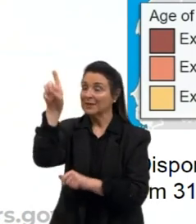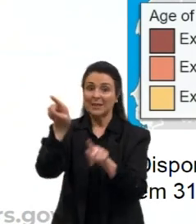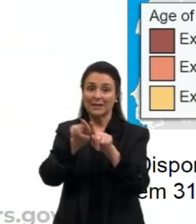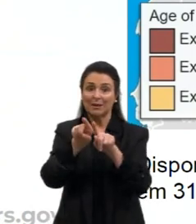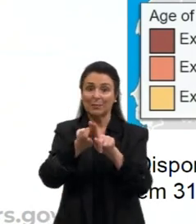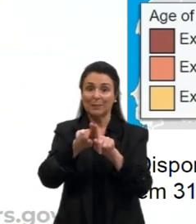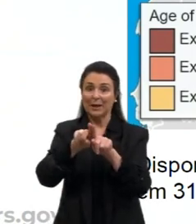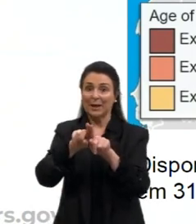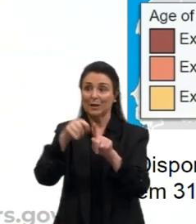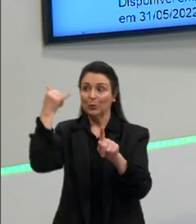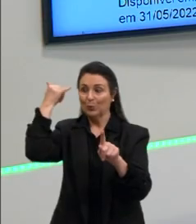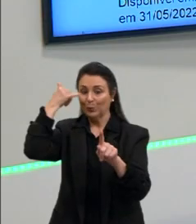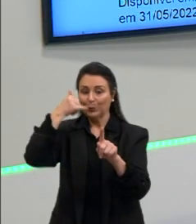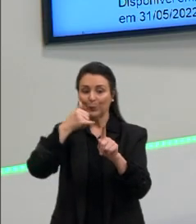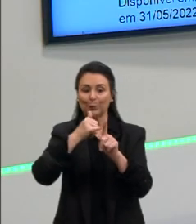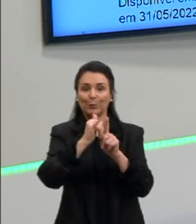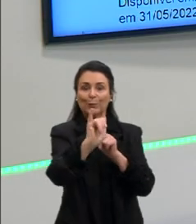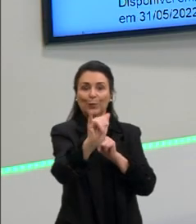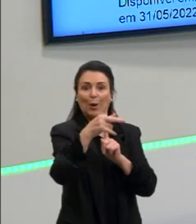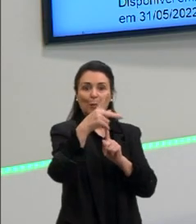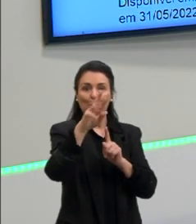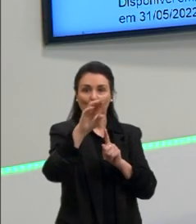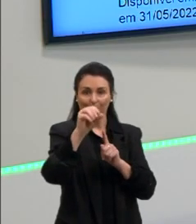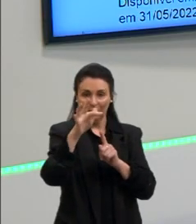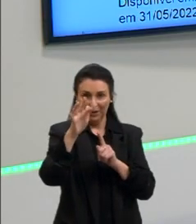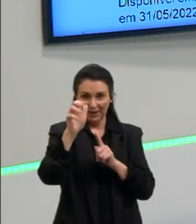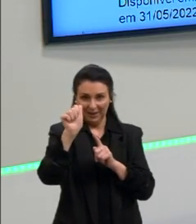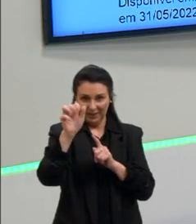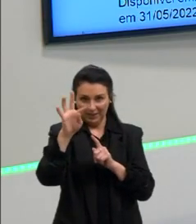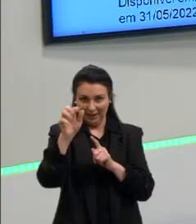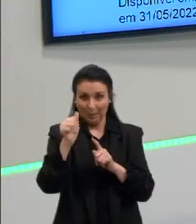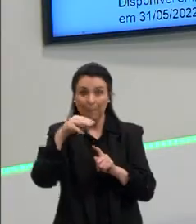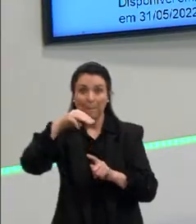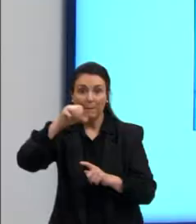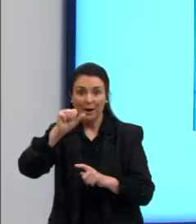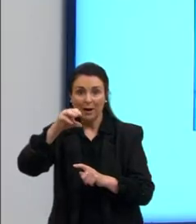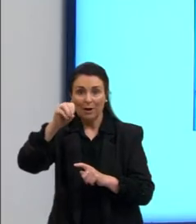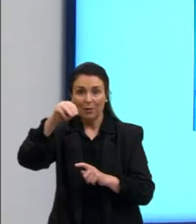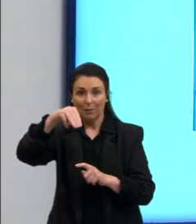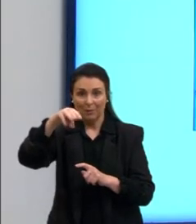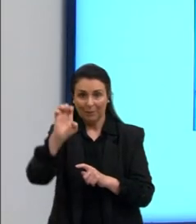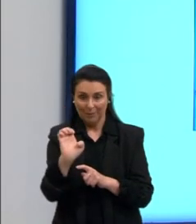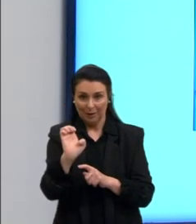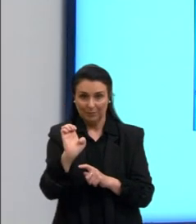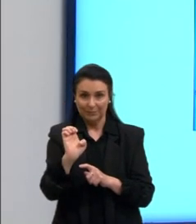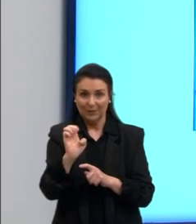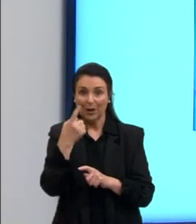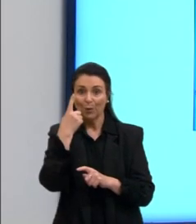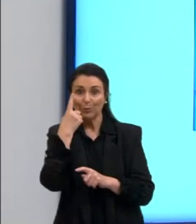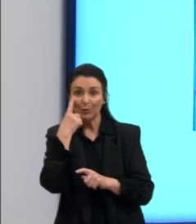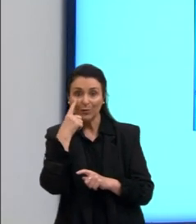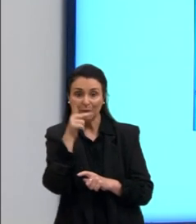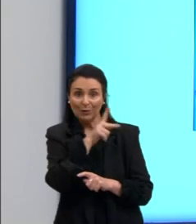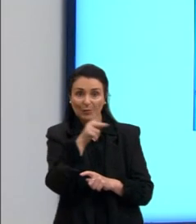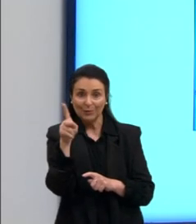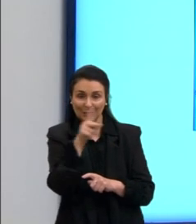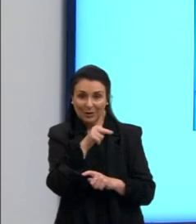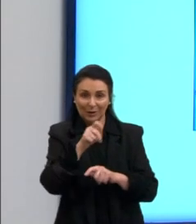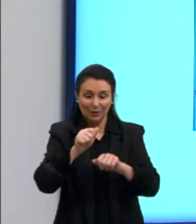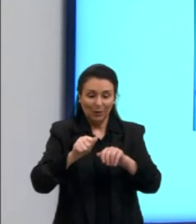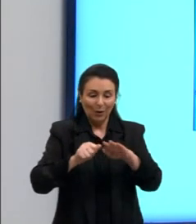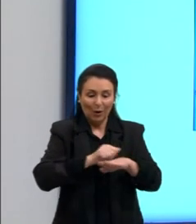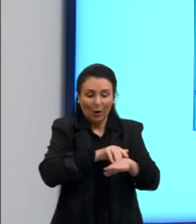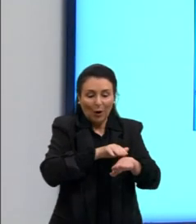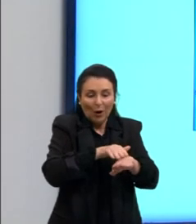E aqui a gente tem um mapa da expansão do Islã. Essa aqui é a Península Arábica, onde se dá a